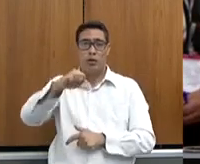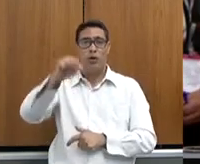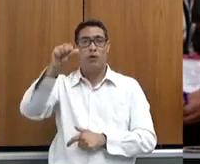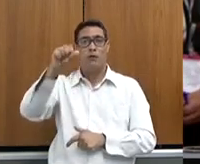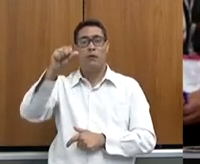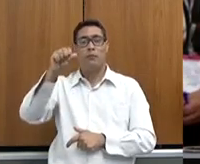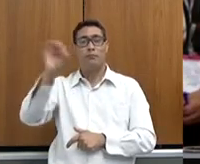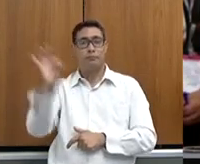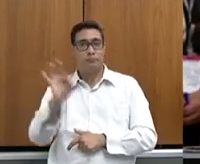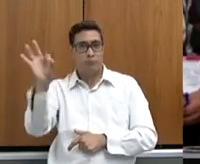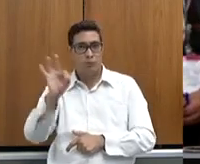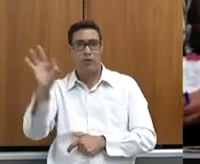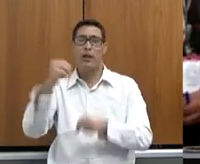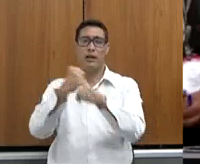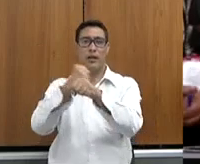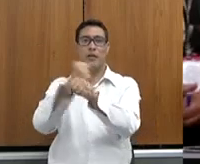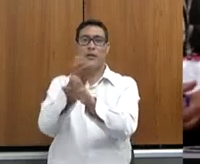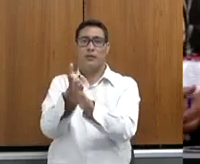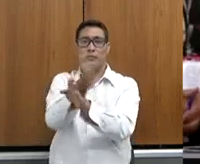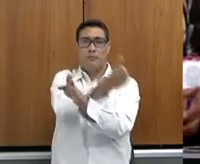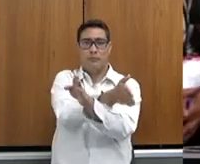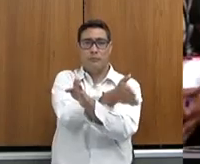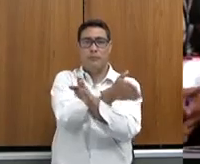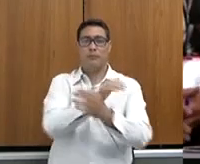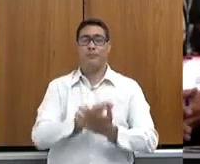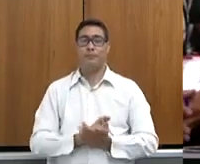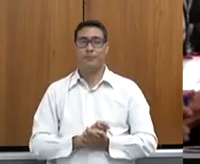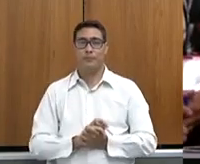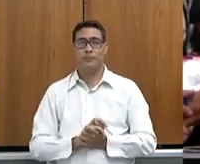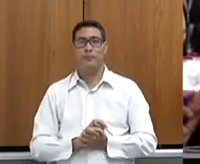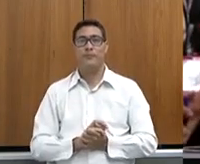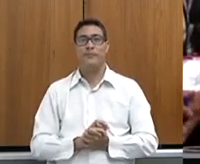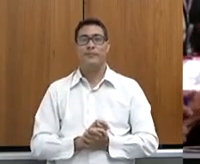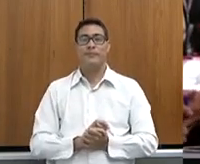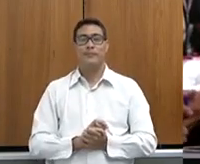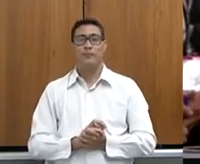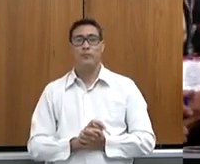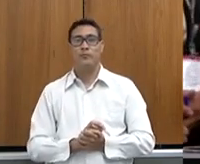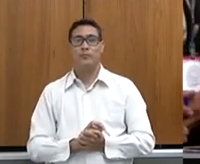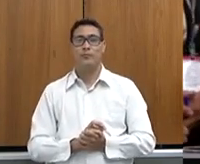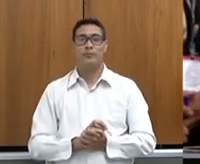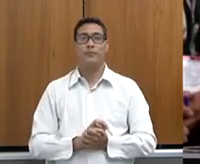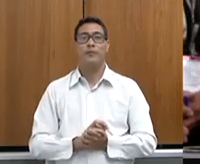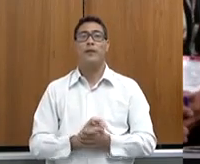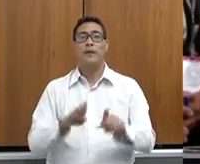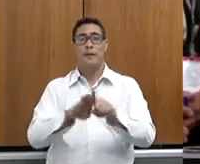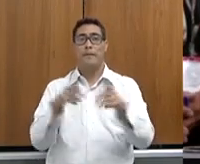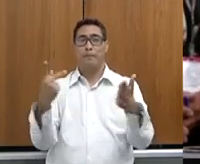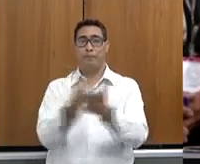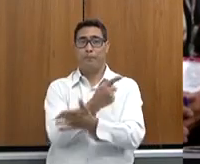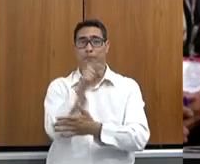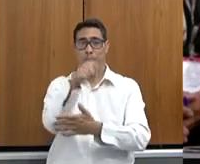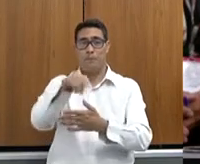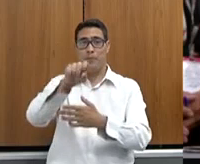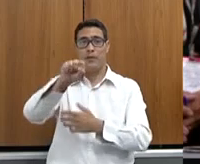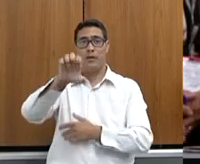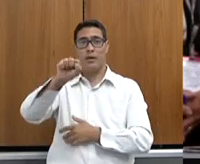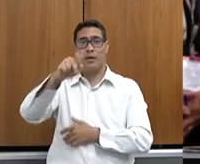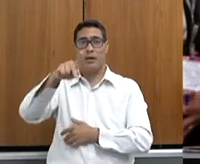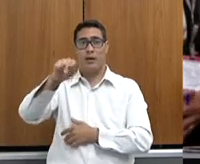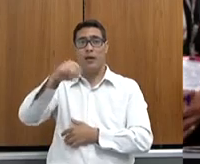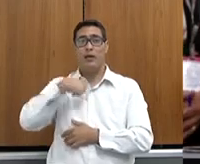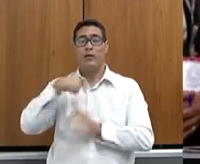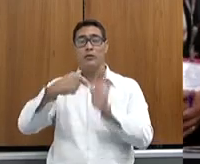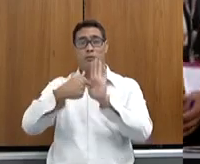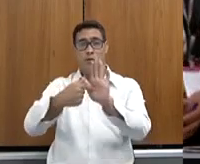esse ano em relação ao ano passado. Pode passar, por favor. Aqui as ações da CEAPA em destaque, a realização